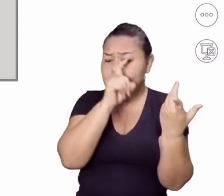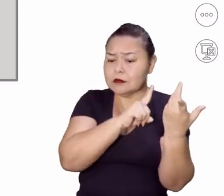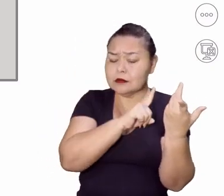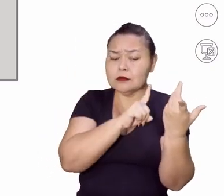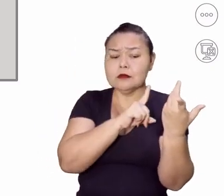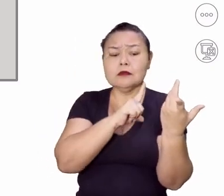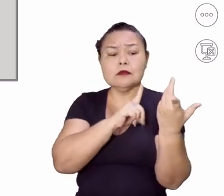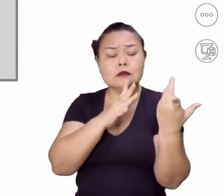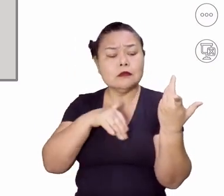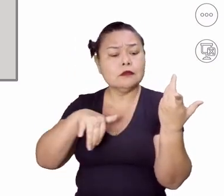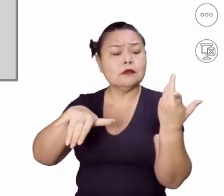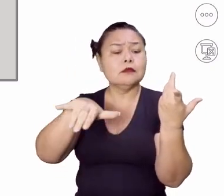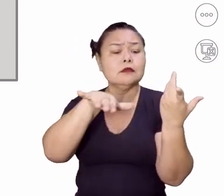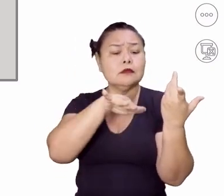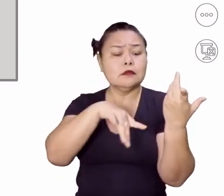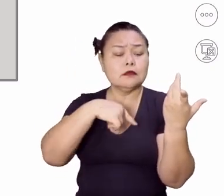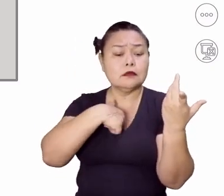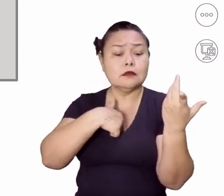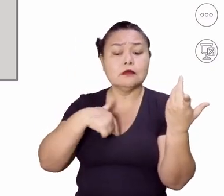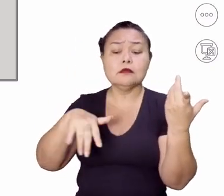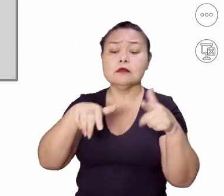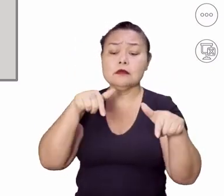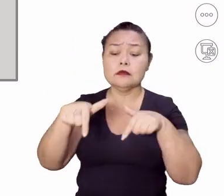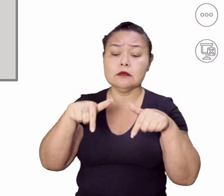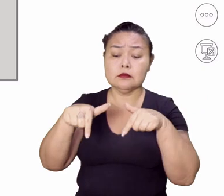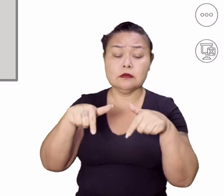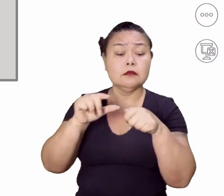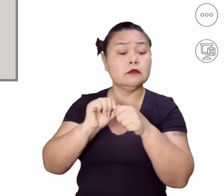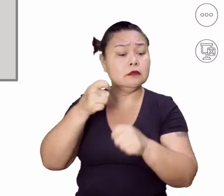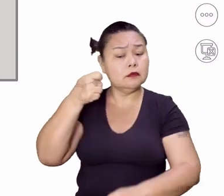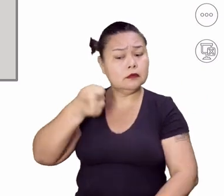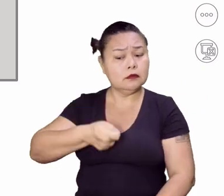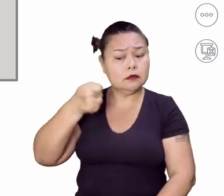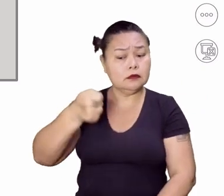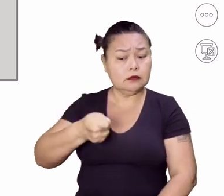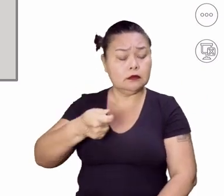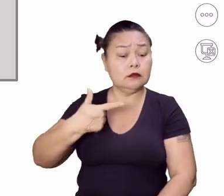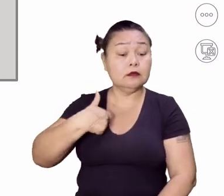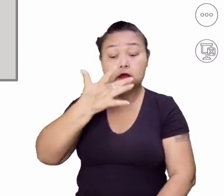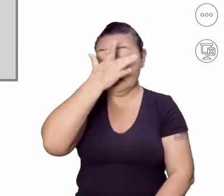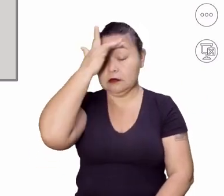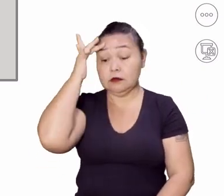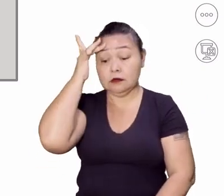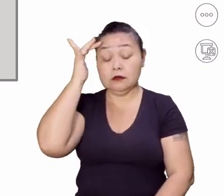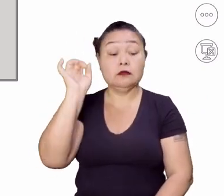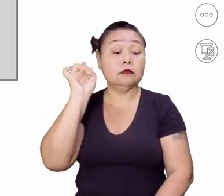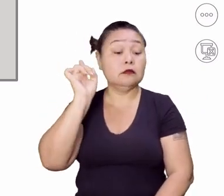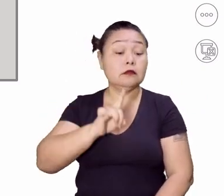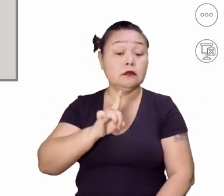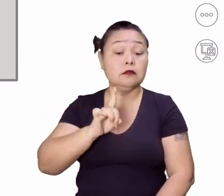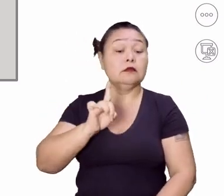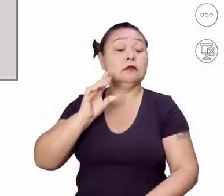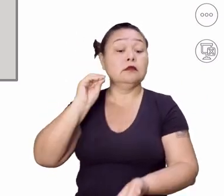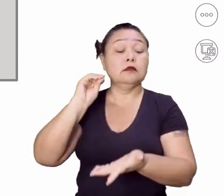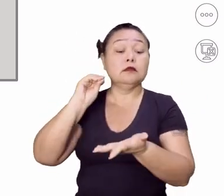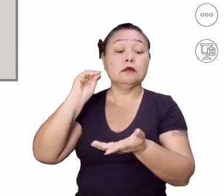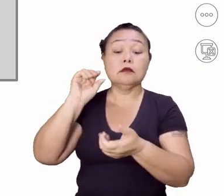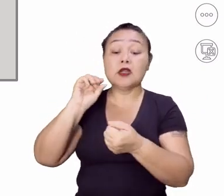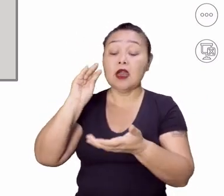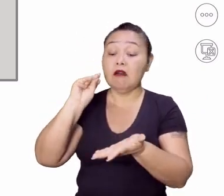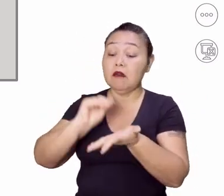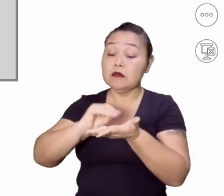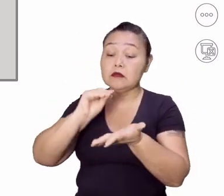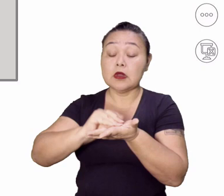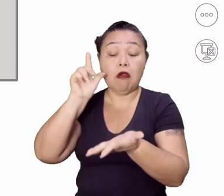que o mercado de trabalho hoje coloca e exige das pessoas. Então, a gente tem aqui a invalidação do trabalho,